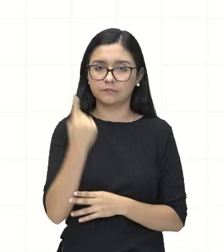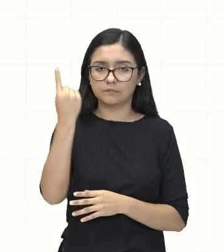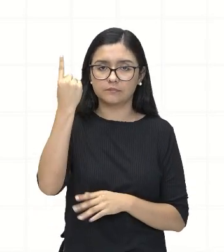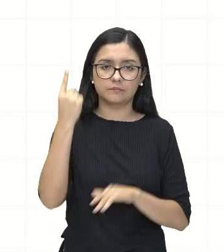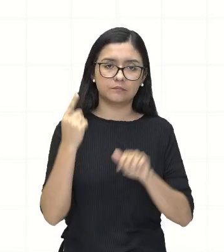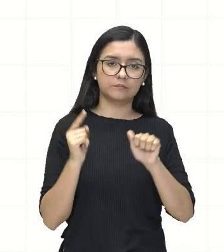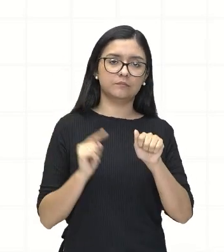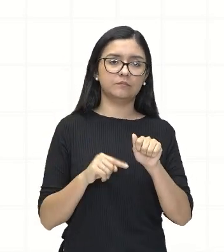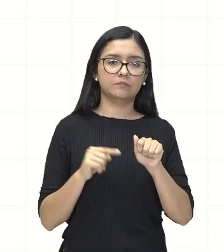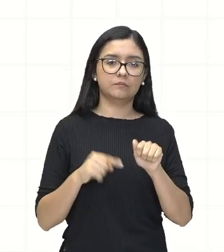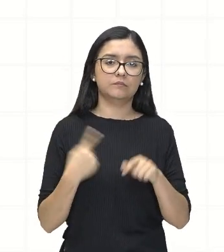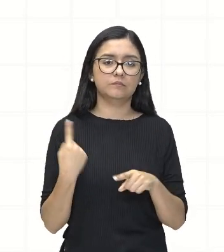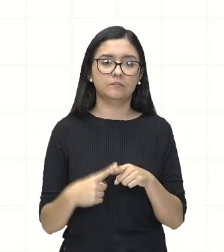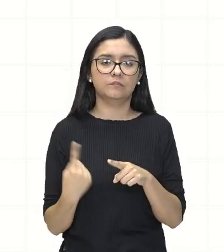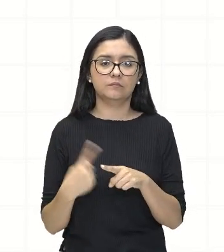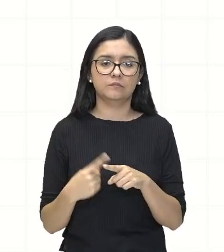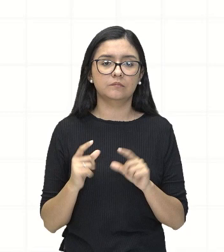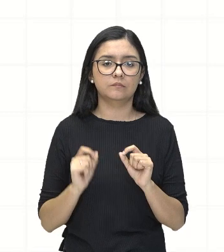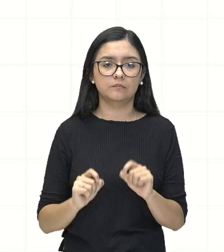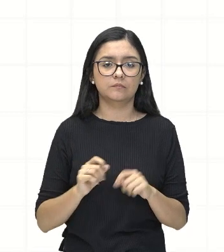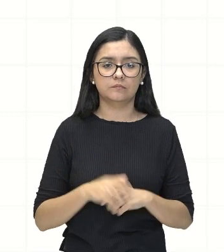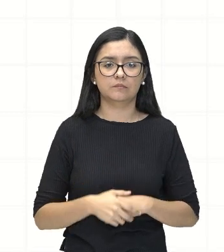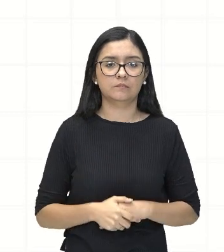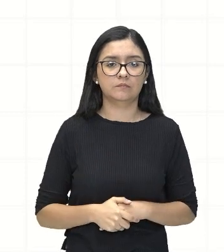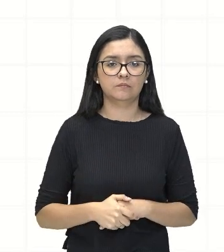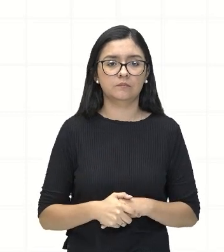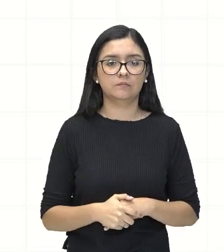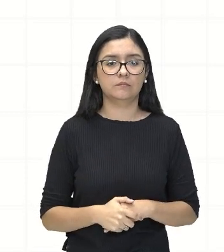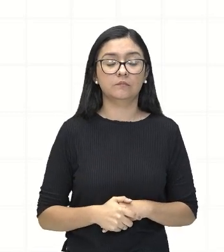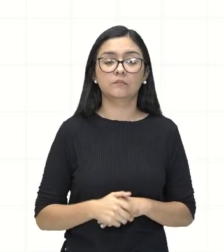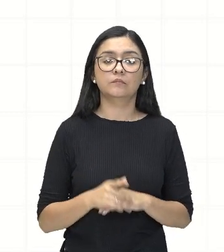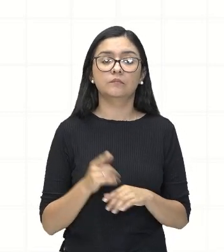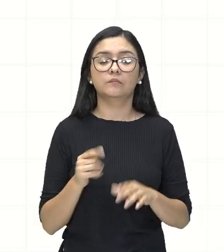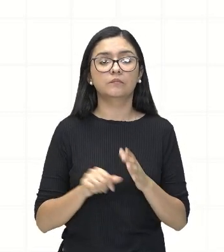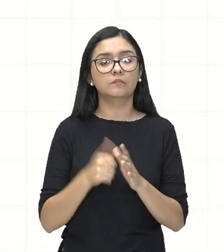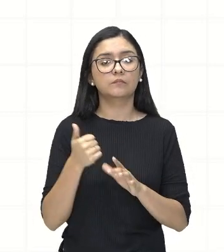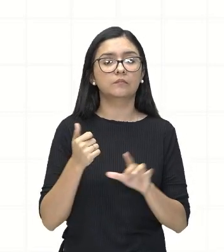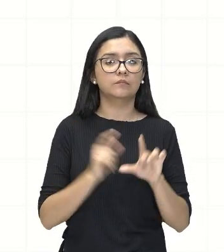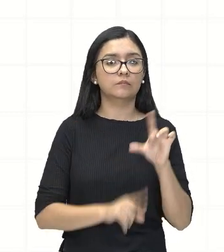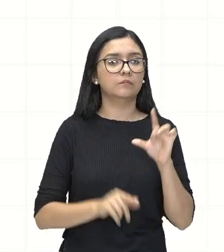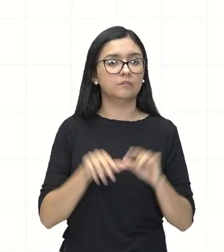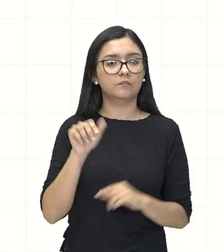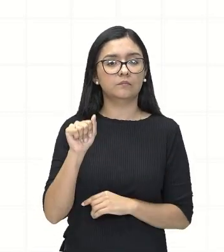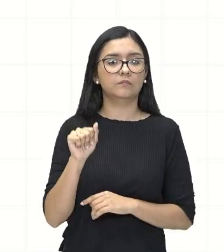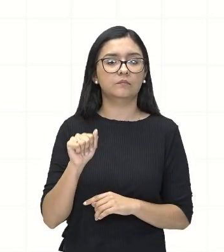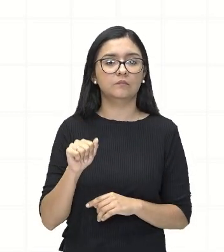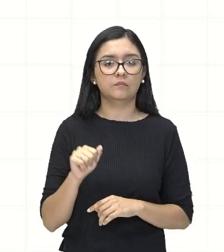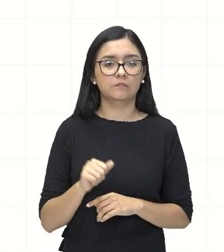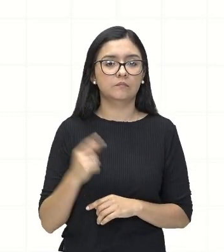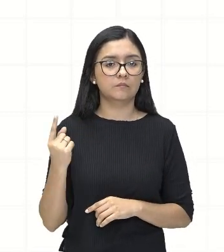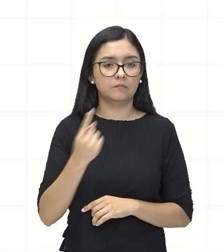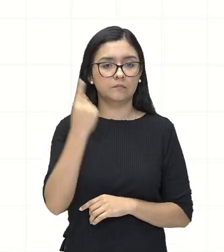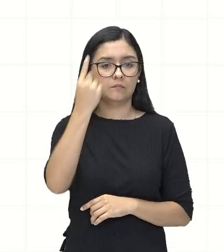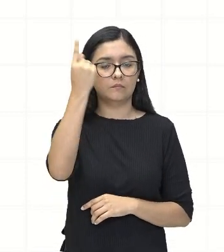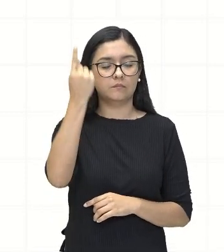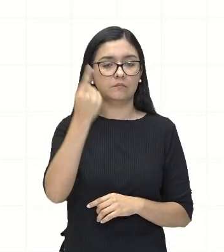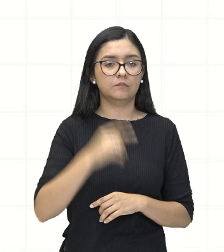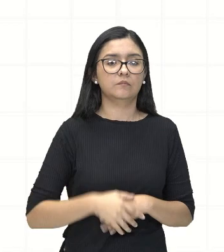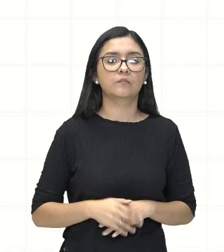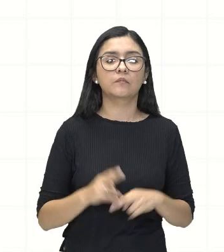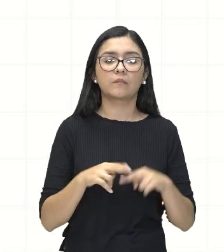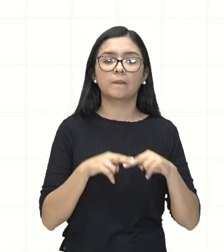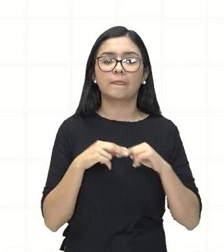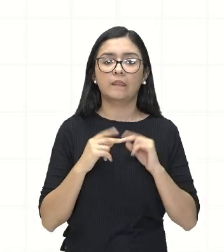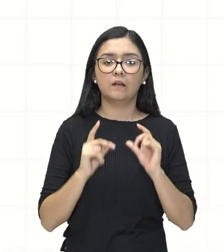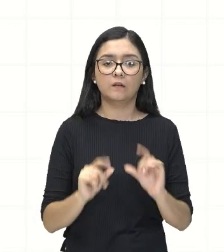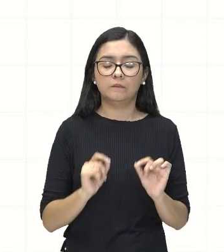Que é o início aqui de altura, a primeira letra, né? A inicial aqui. Porque normalmente, tá?